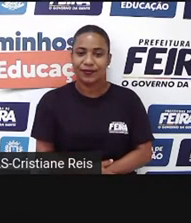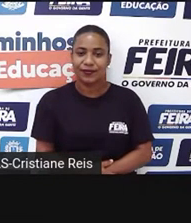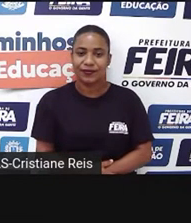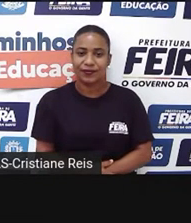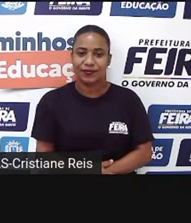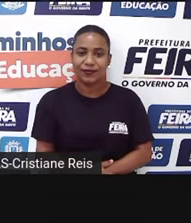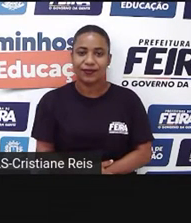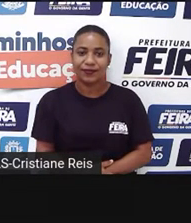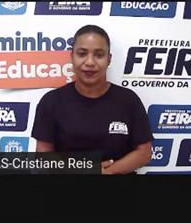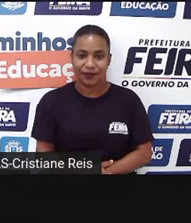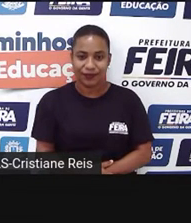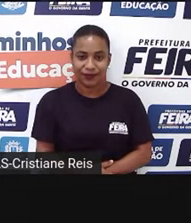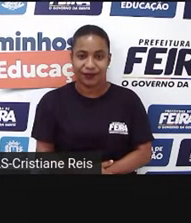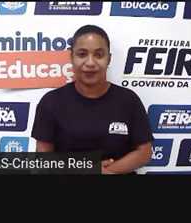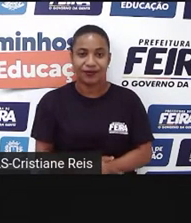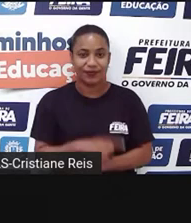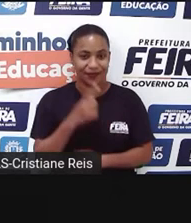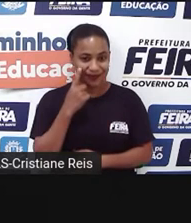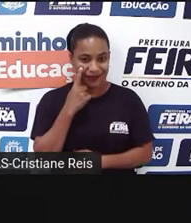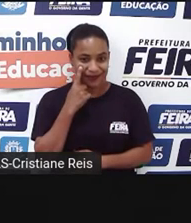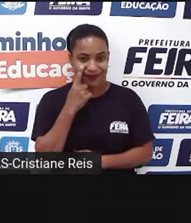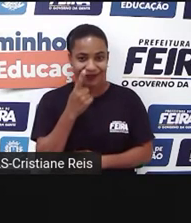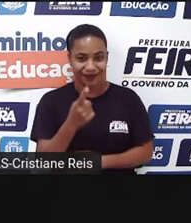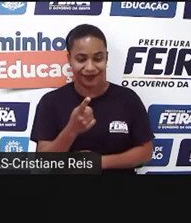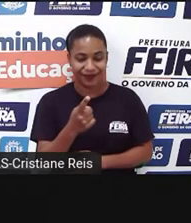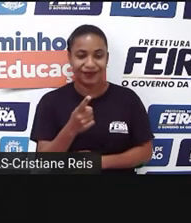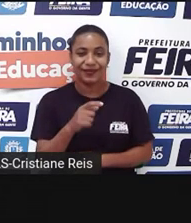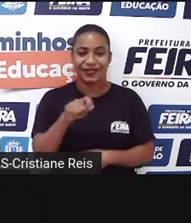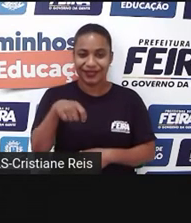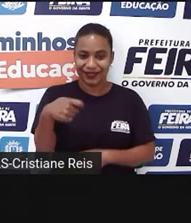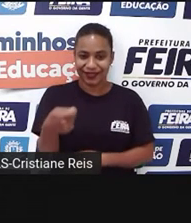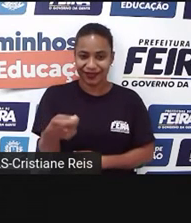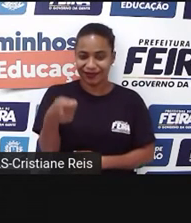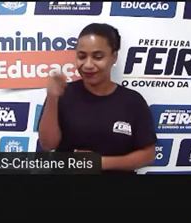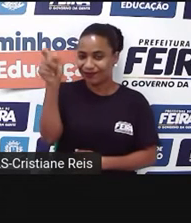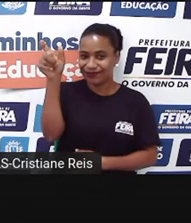Character, no caso, personagem.